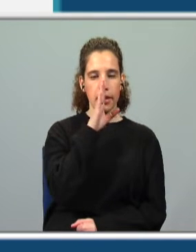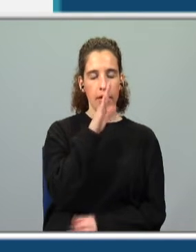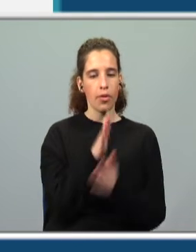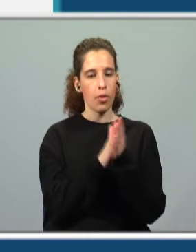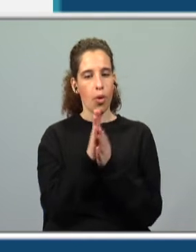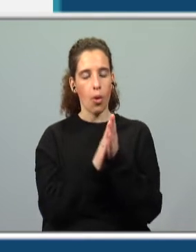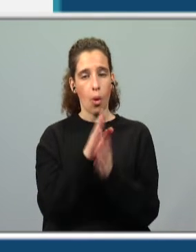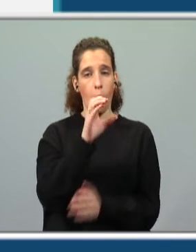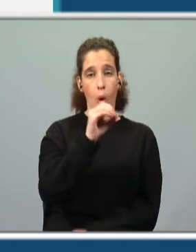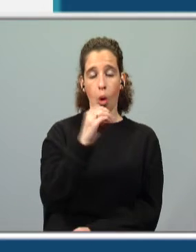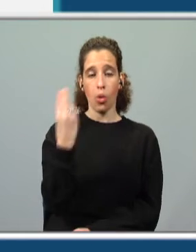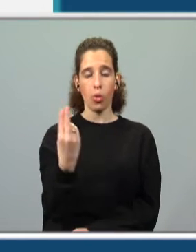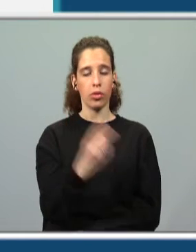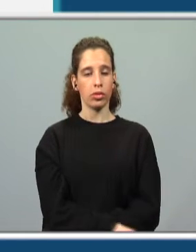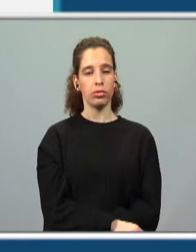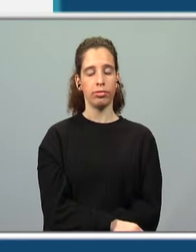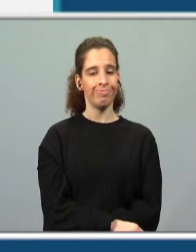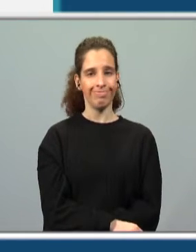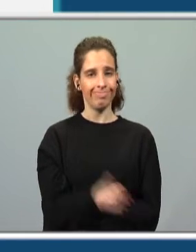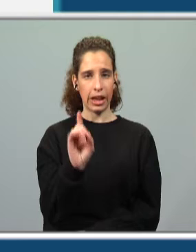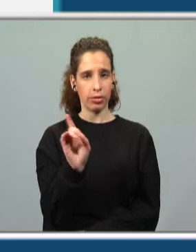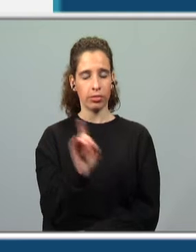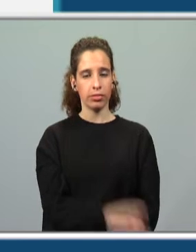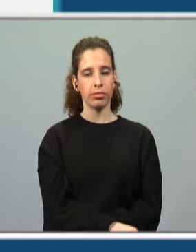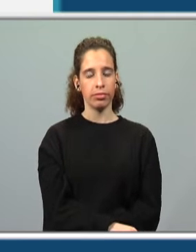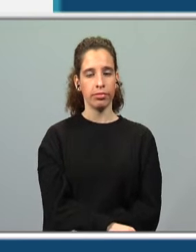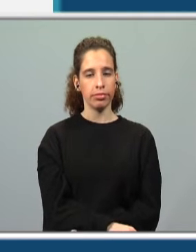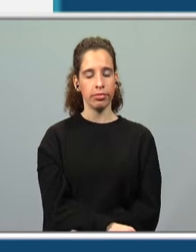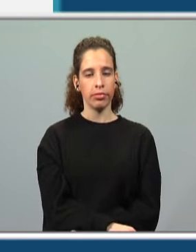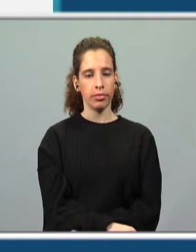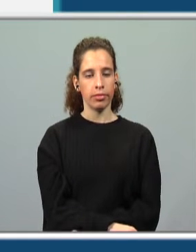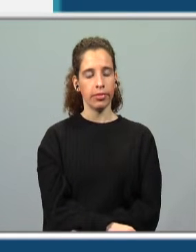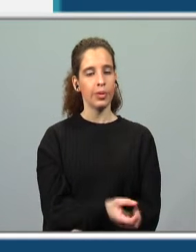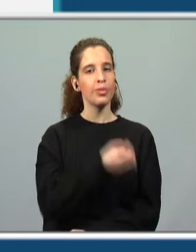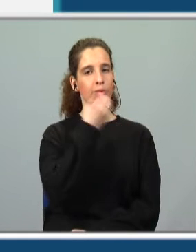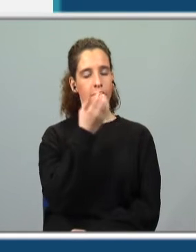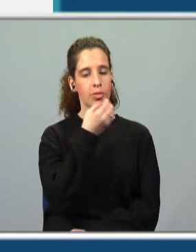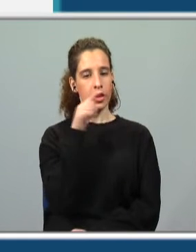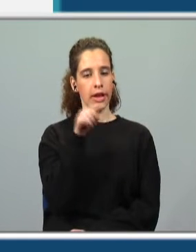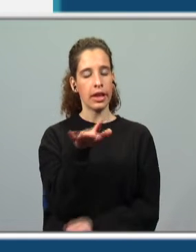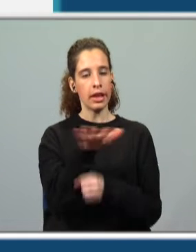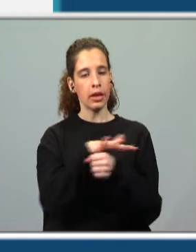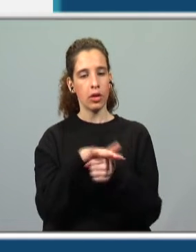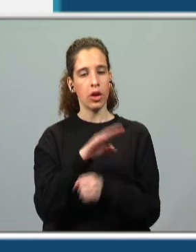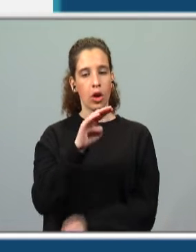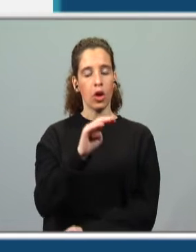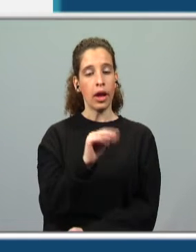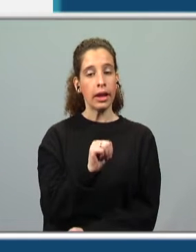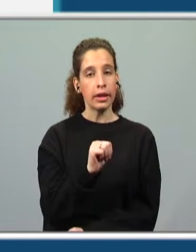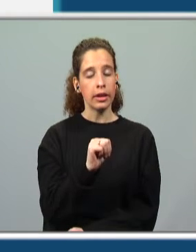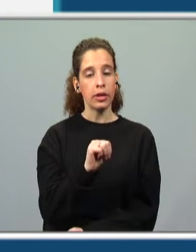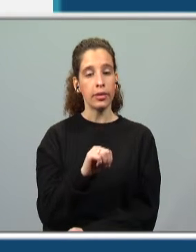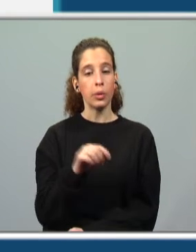utilizar o O ou o U? Não? Ora, muito bem. Aqui, caso, solidão,